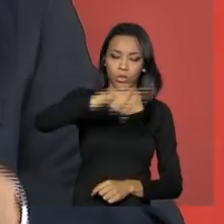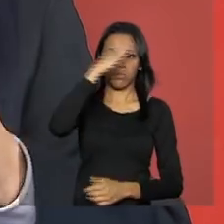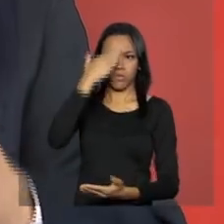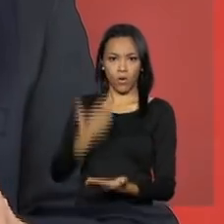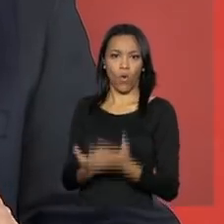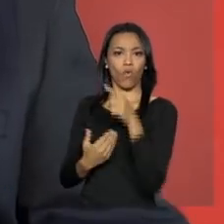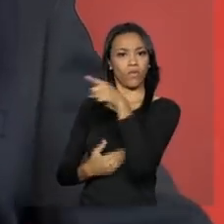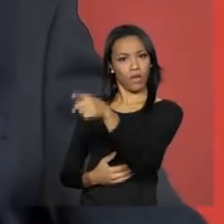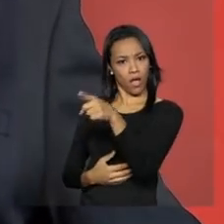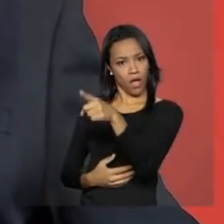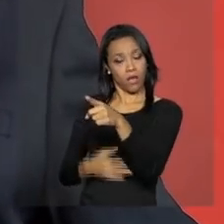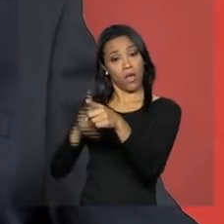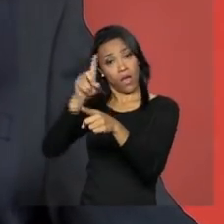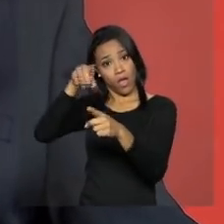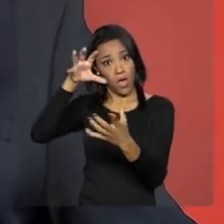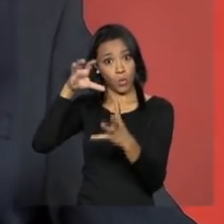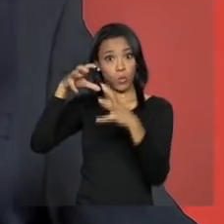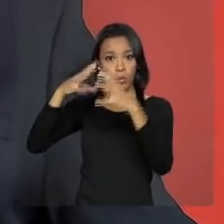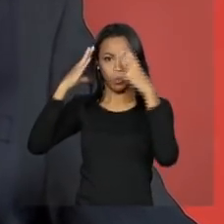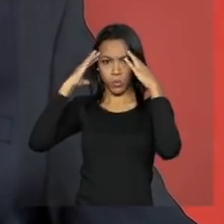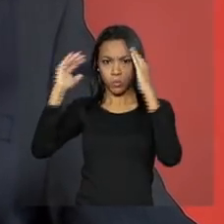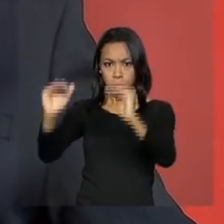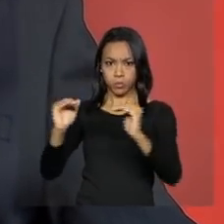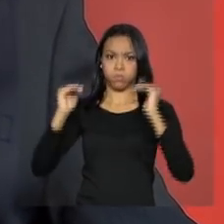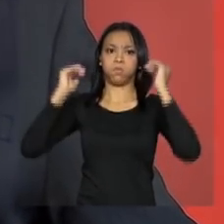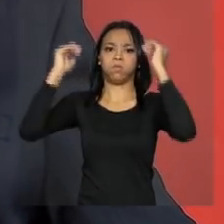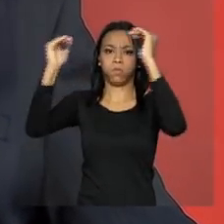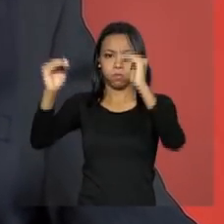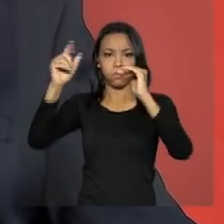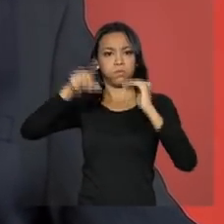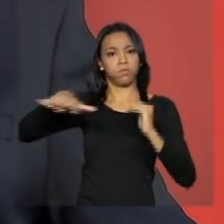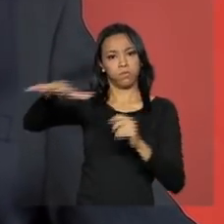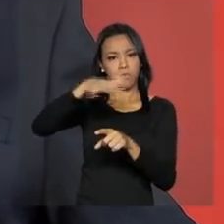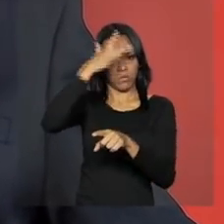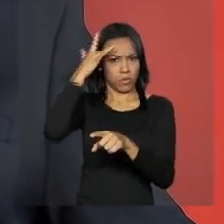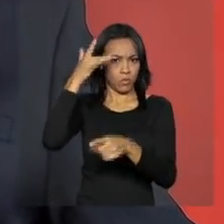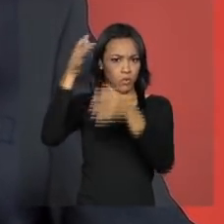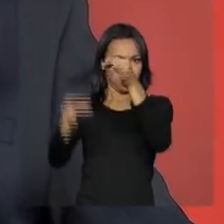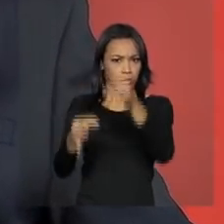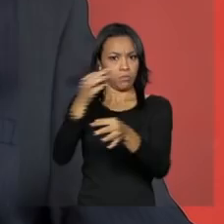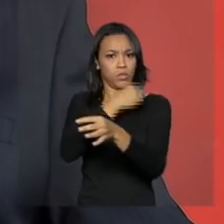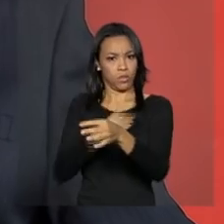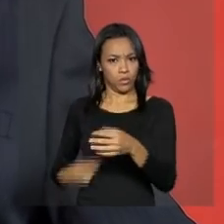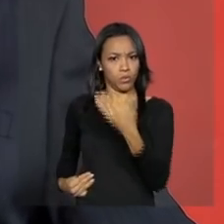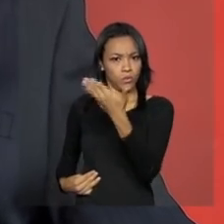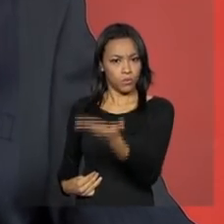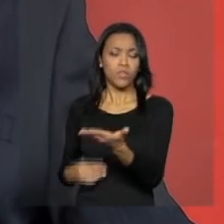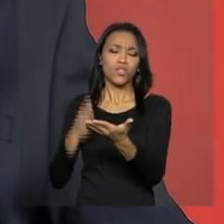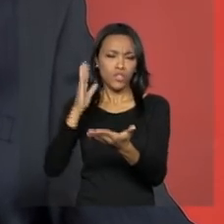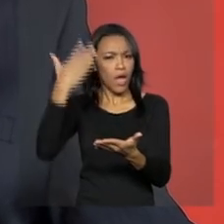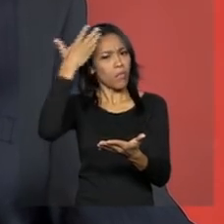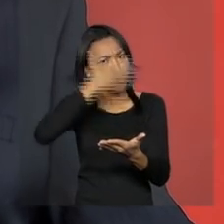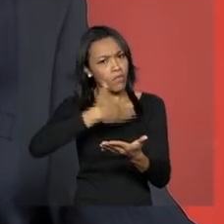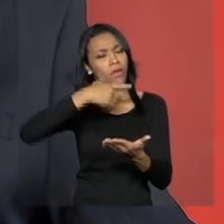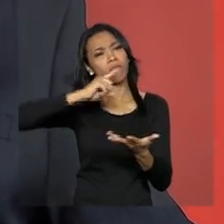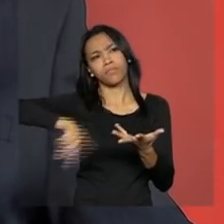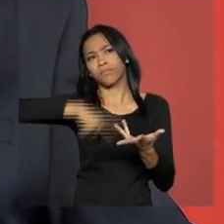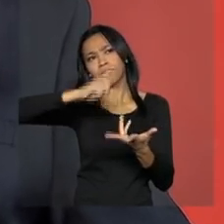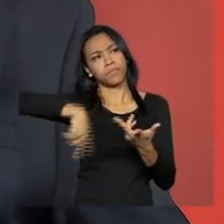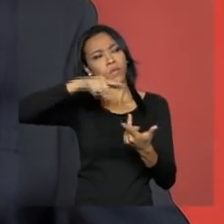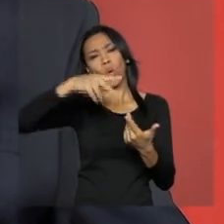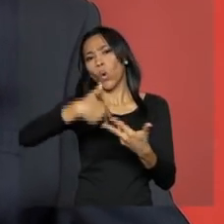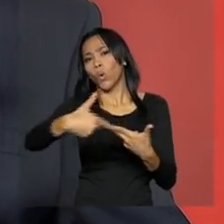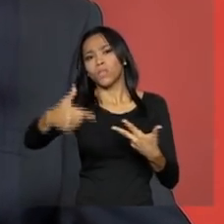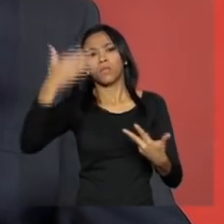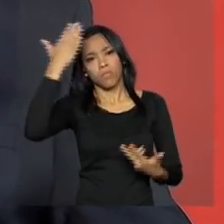porque é o órgão de cúpula. E as pessoas que ali estão já mostraram em vários episódios na vida nacional que